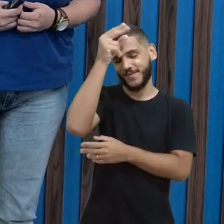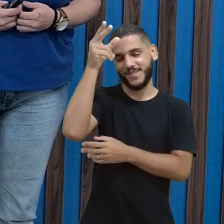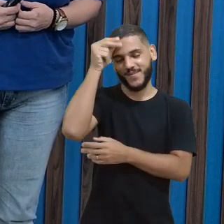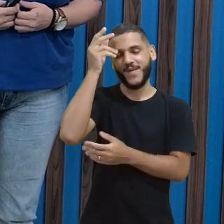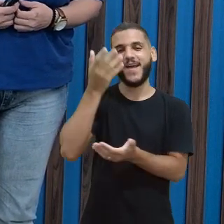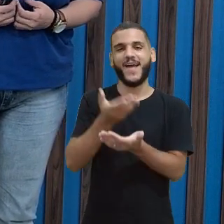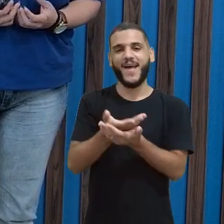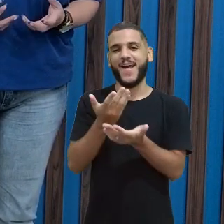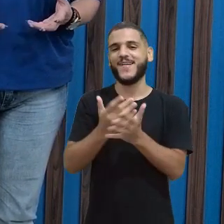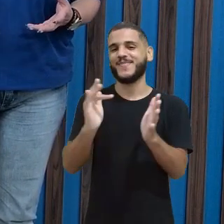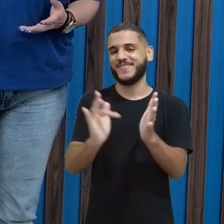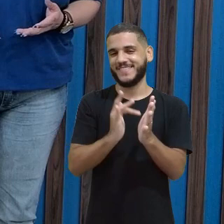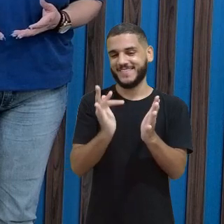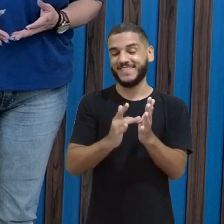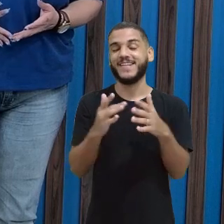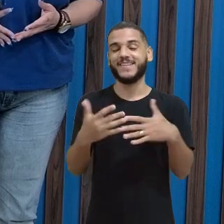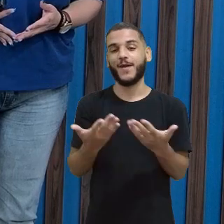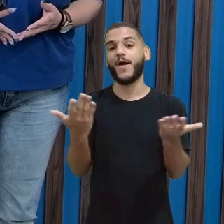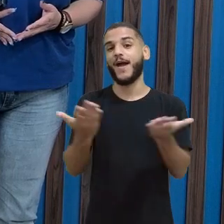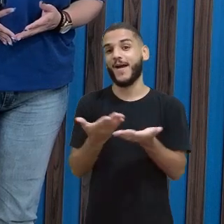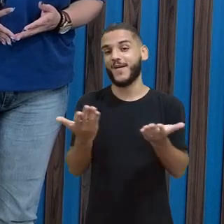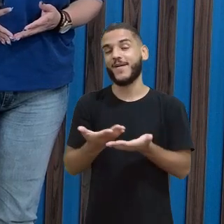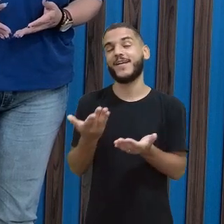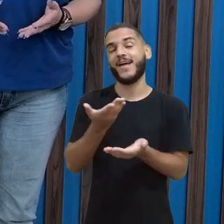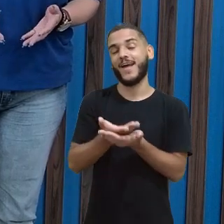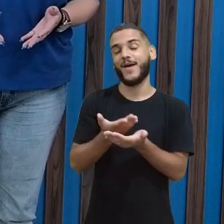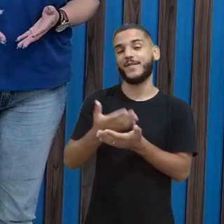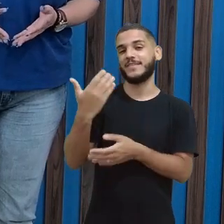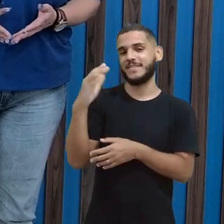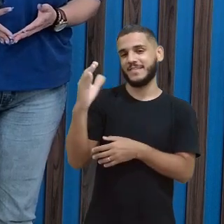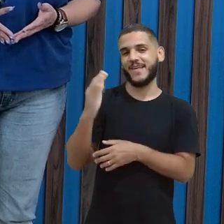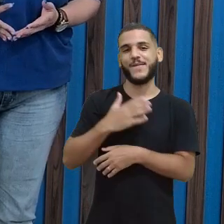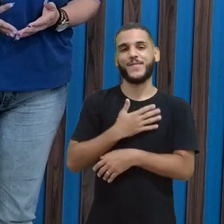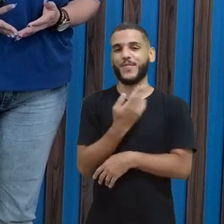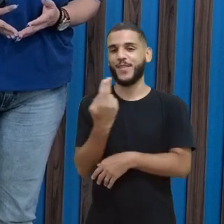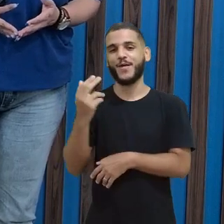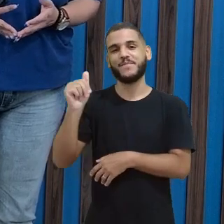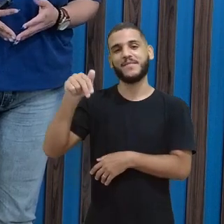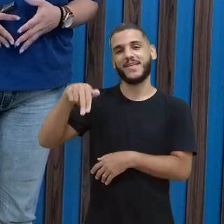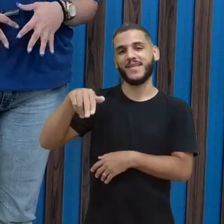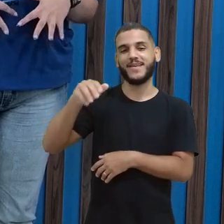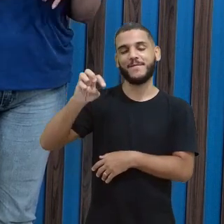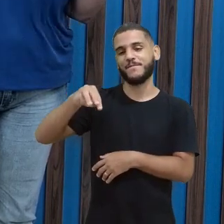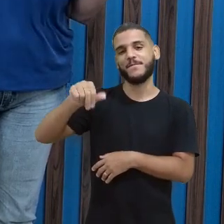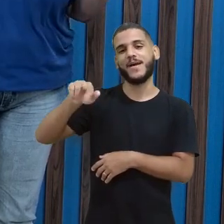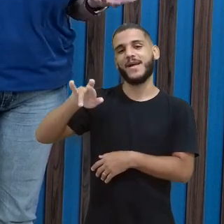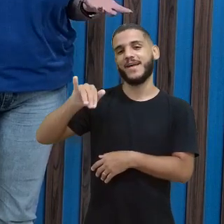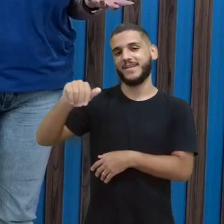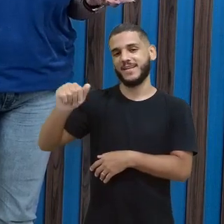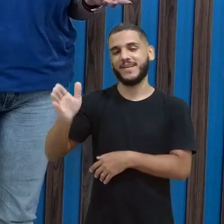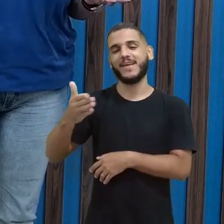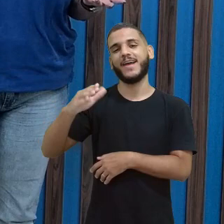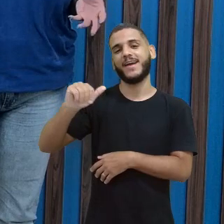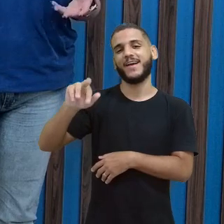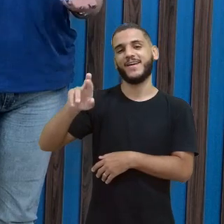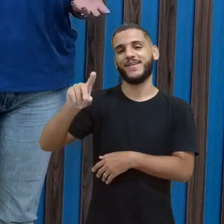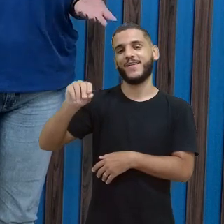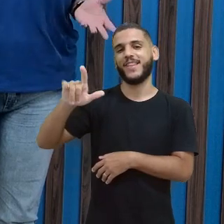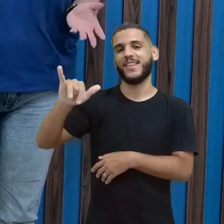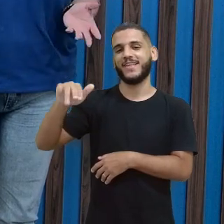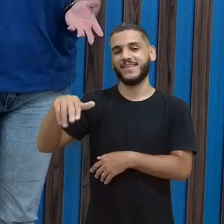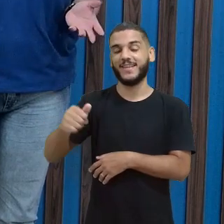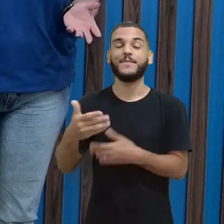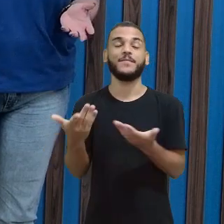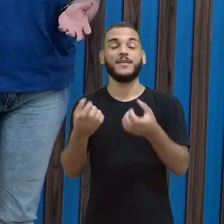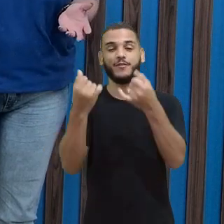Carolina e essa é a aula de Ciências. Hoje, pessoal, nós vamos falar sobre luz e tudo o que